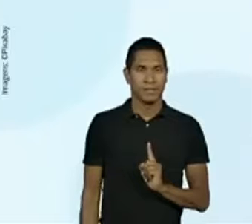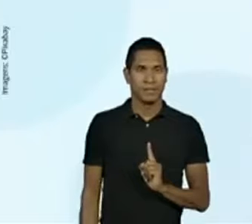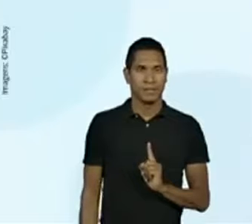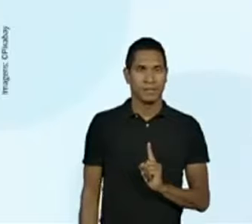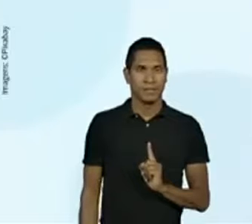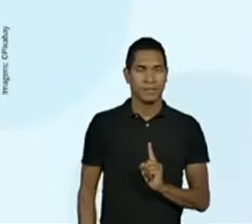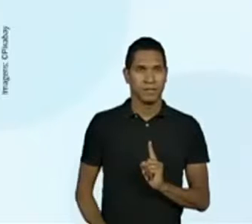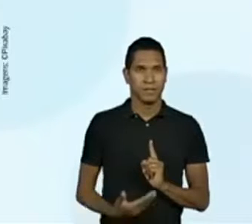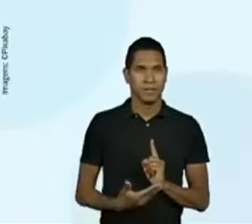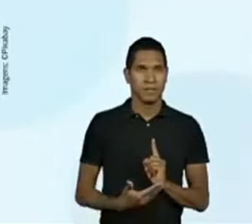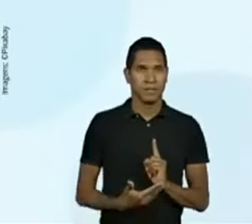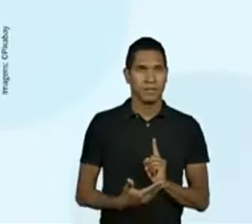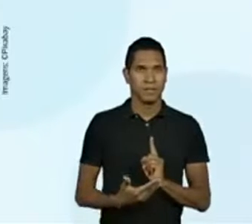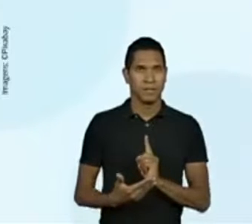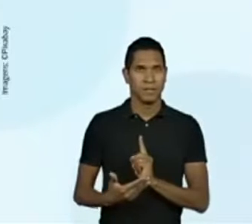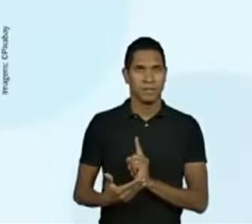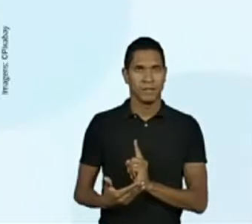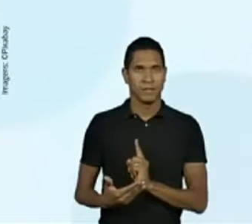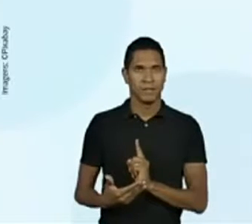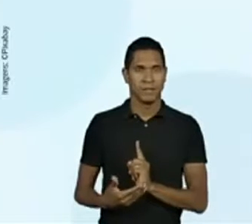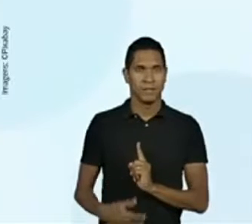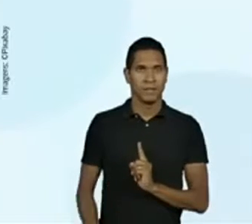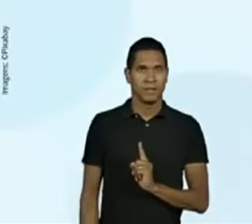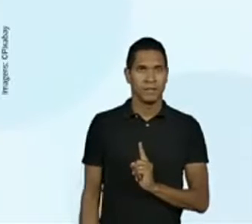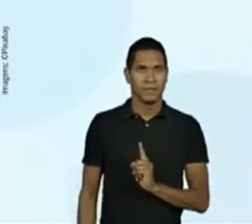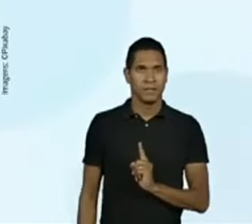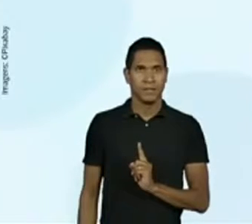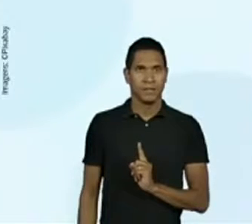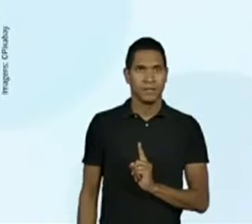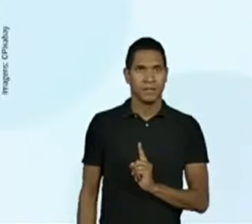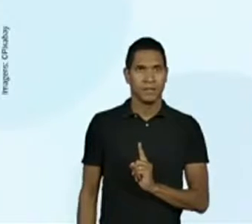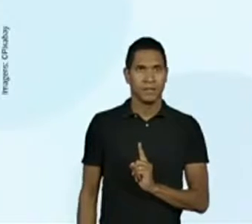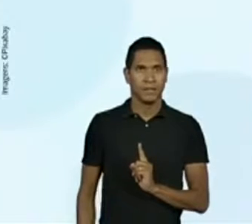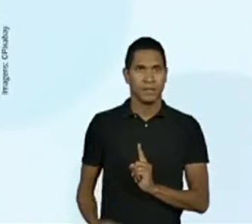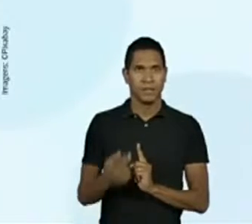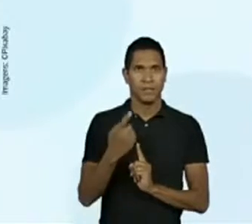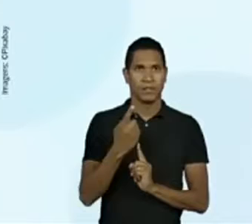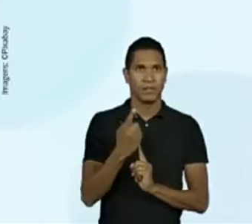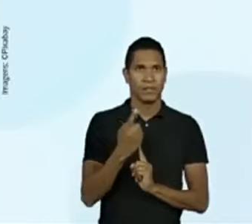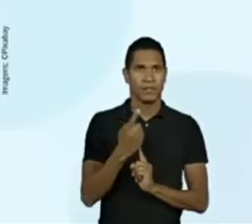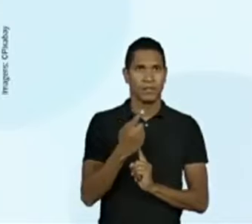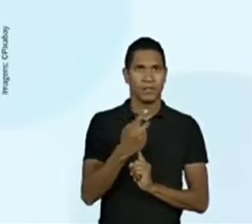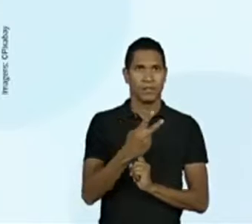Anterior ao 16, tenho 12.